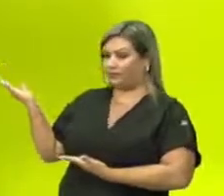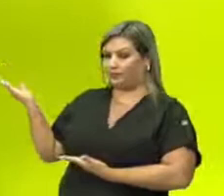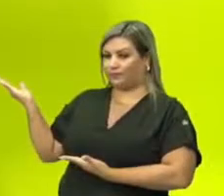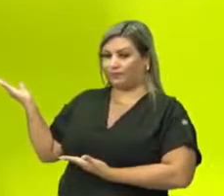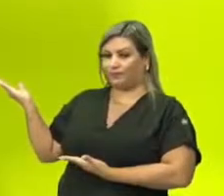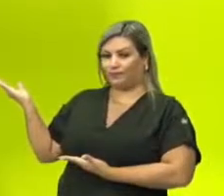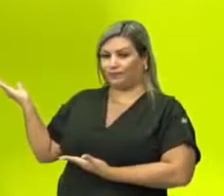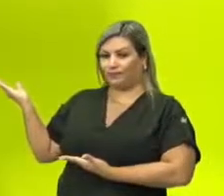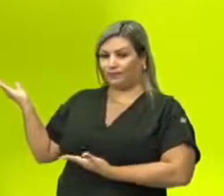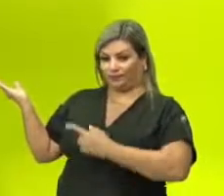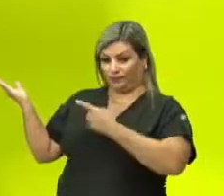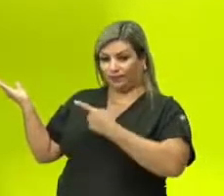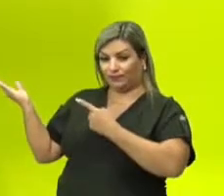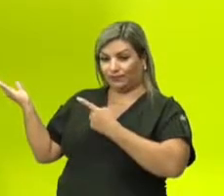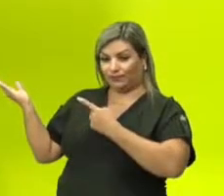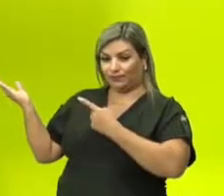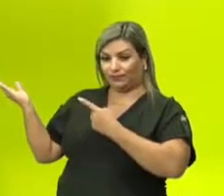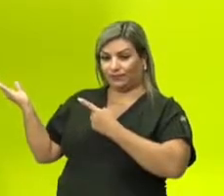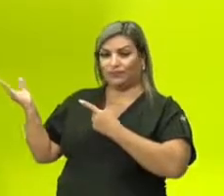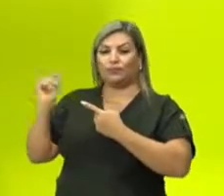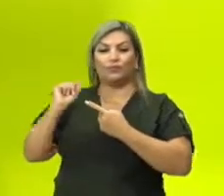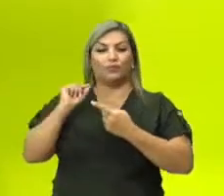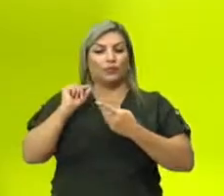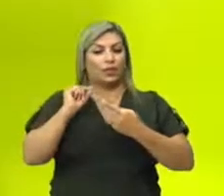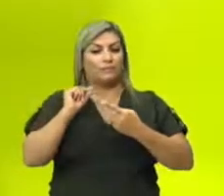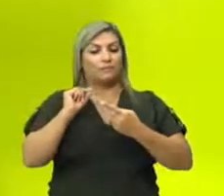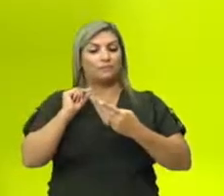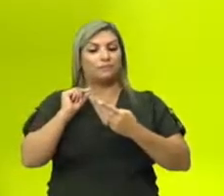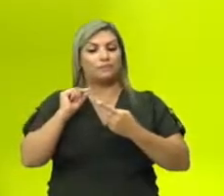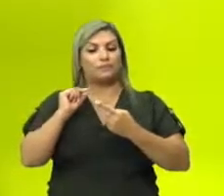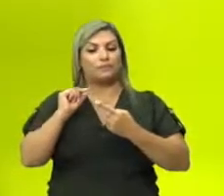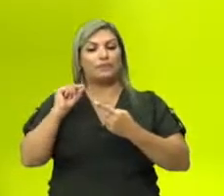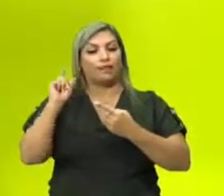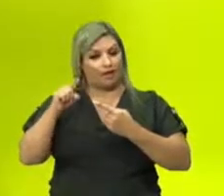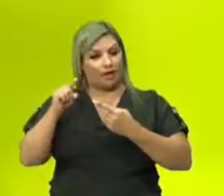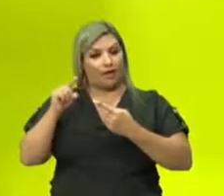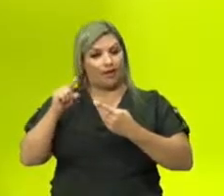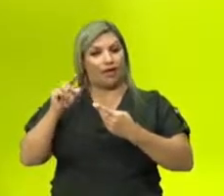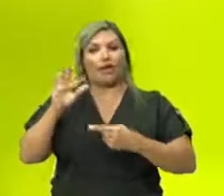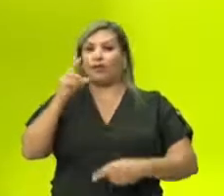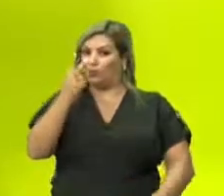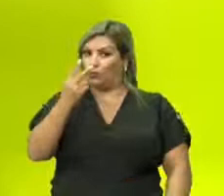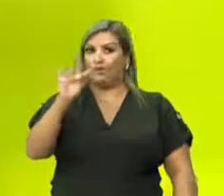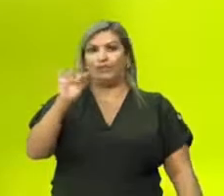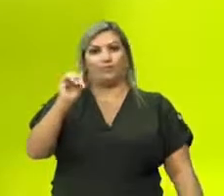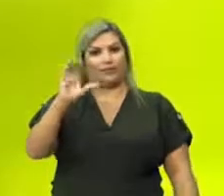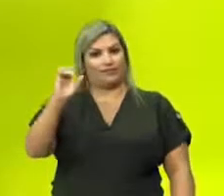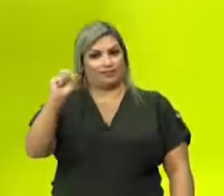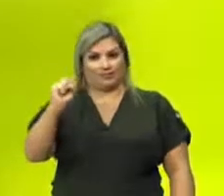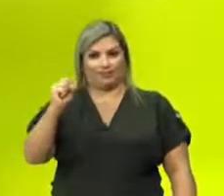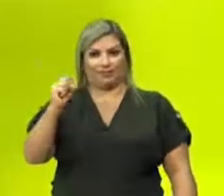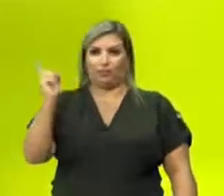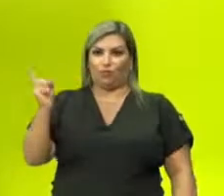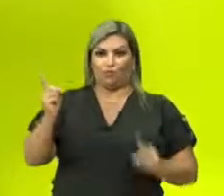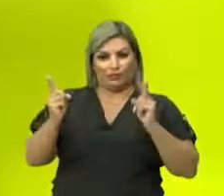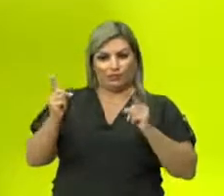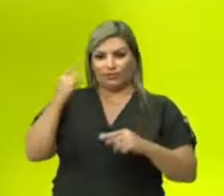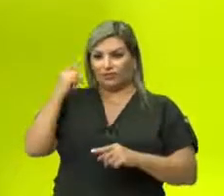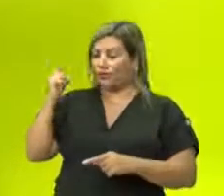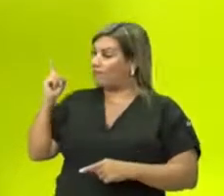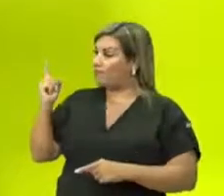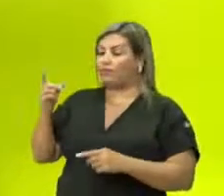Está vendo aqui, ó. Isso aqui vai ser as duas faces. Aqui é uma face, aqui é outra face.